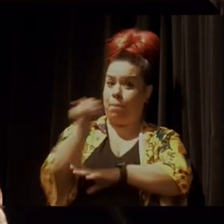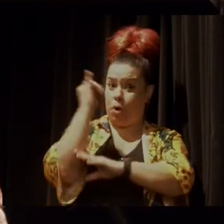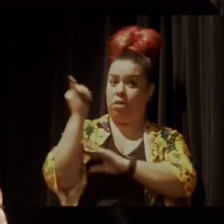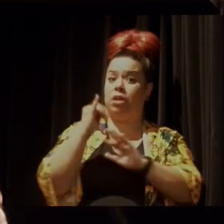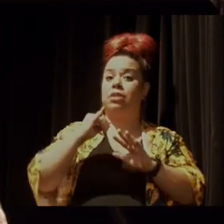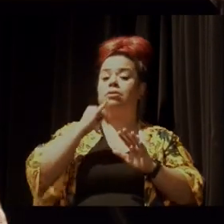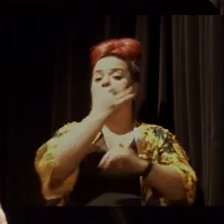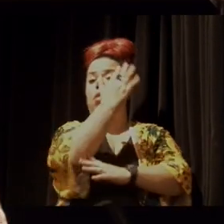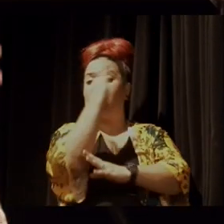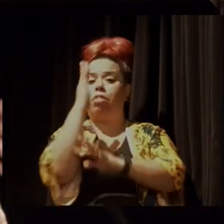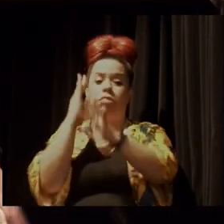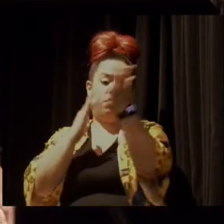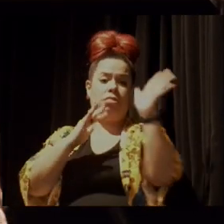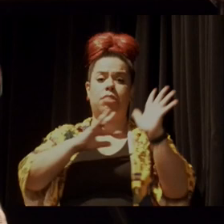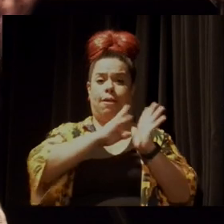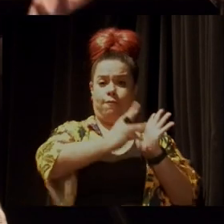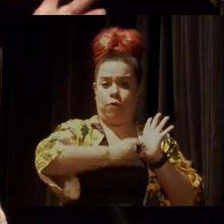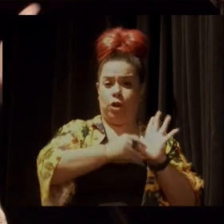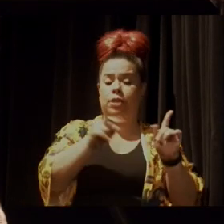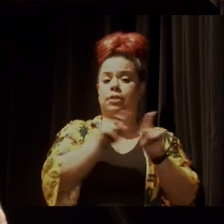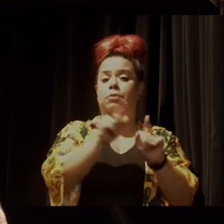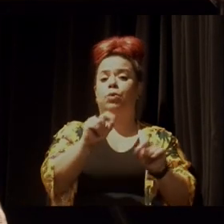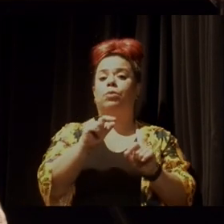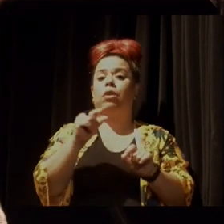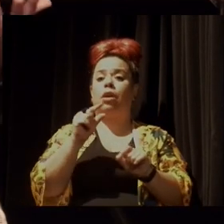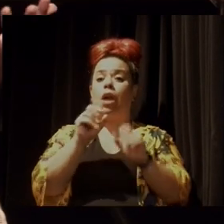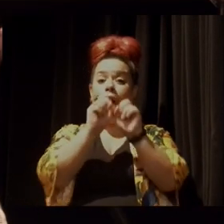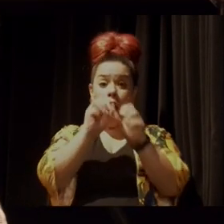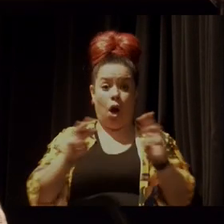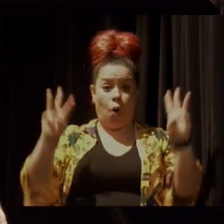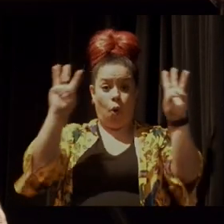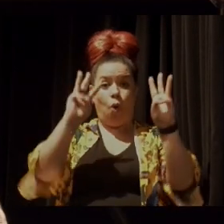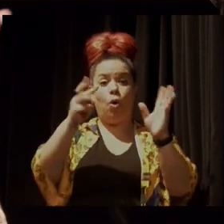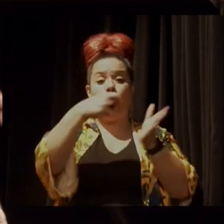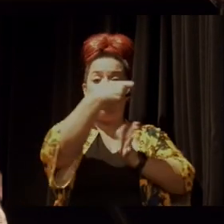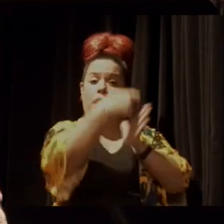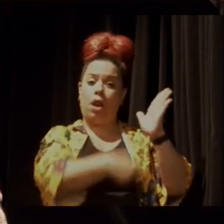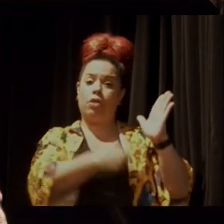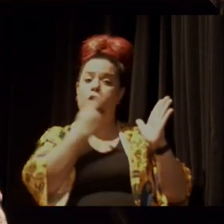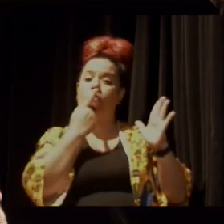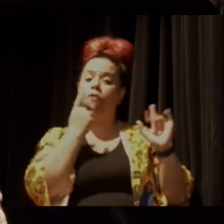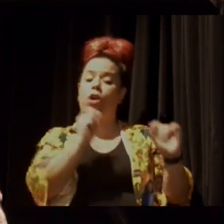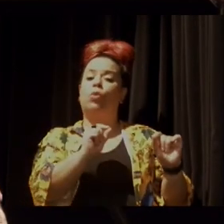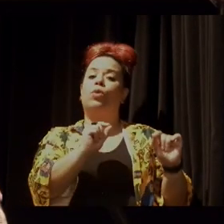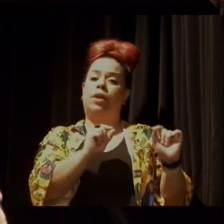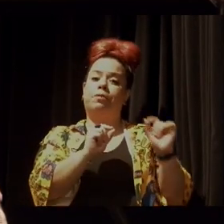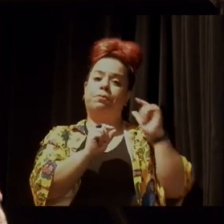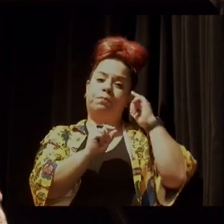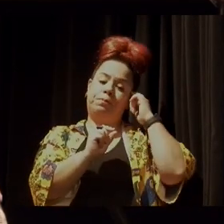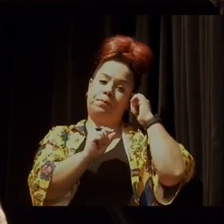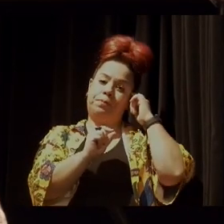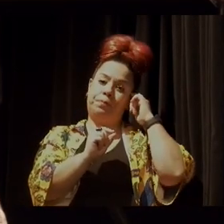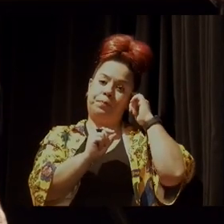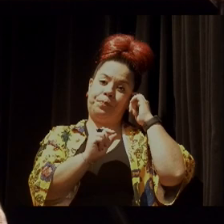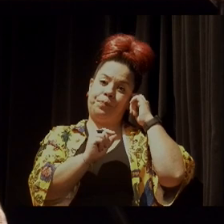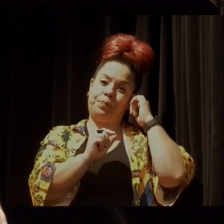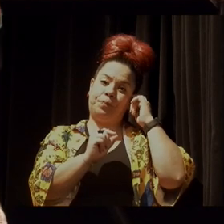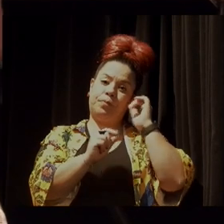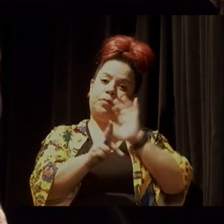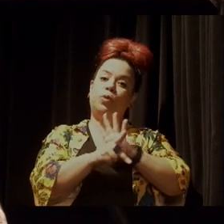da floresta, na importância da própria ONU, no seu último relatório, fala de quanto as